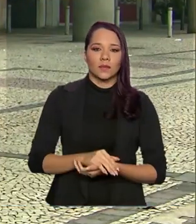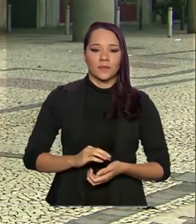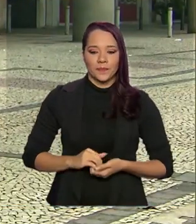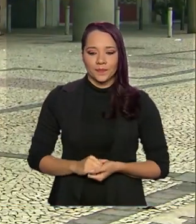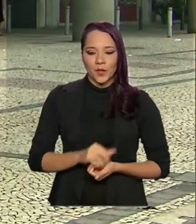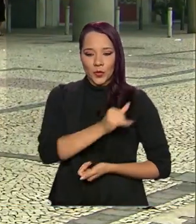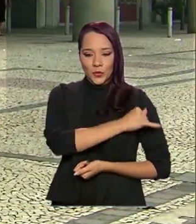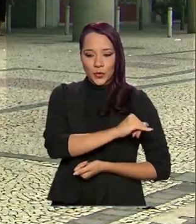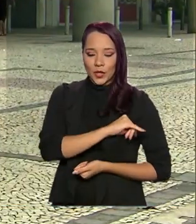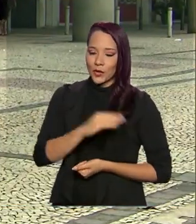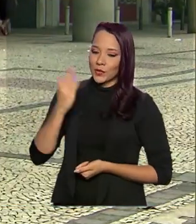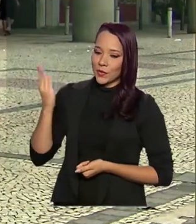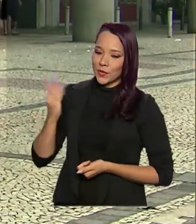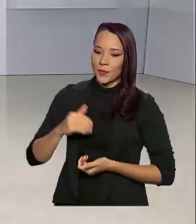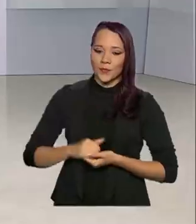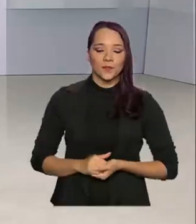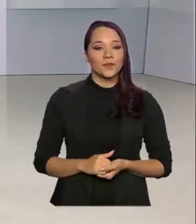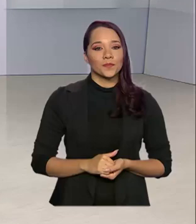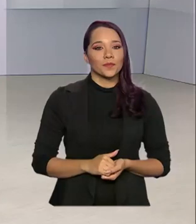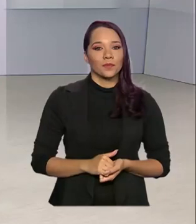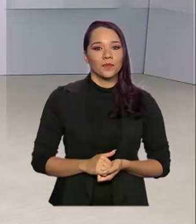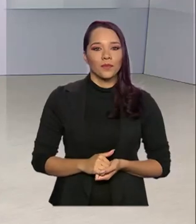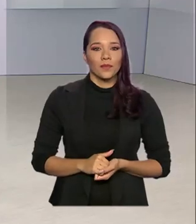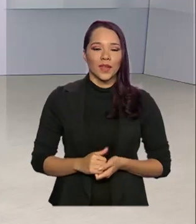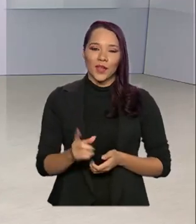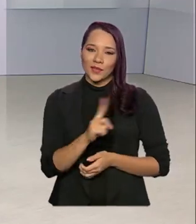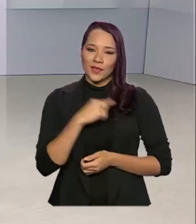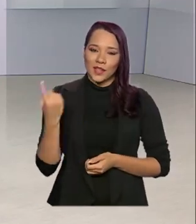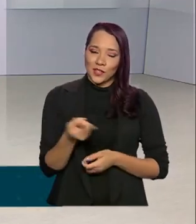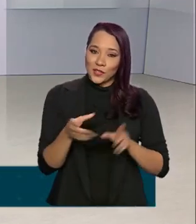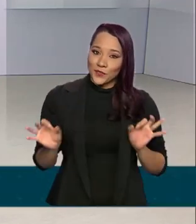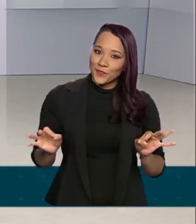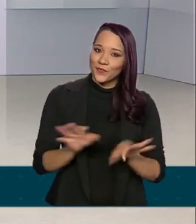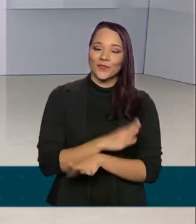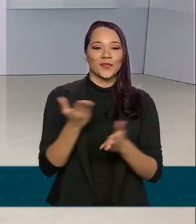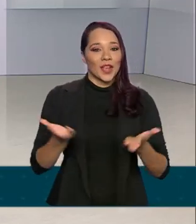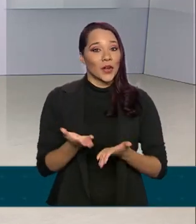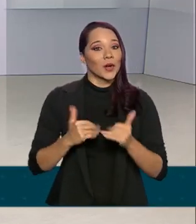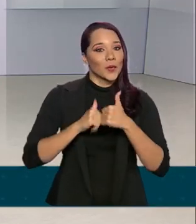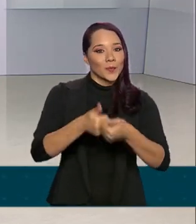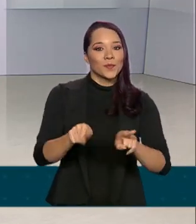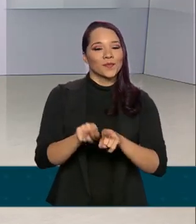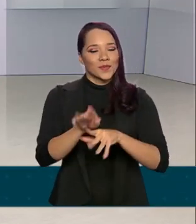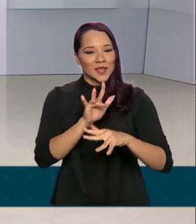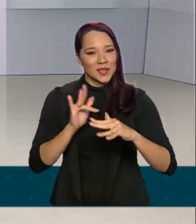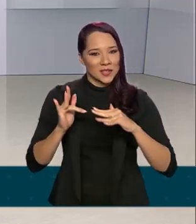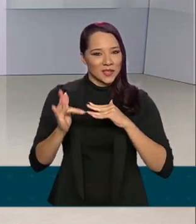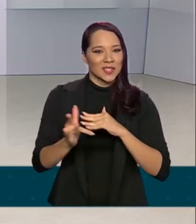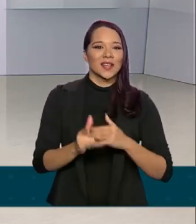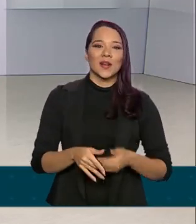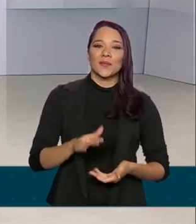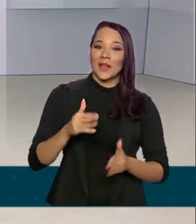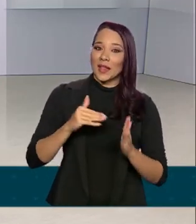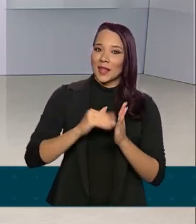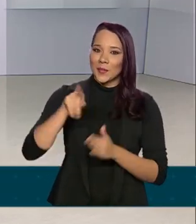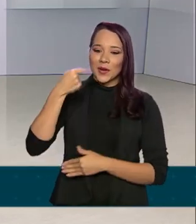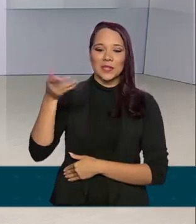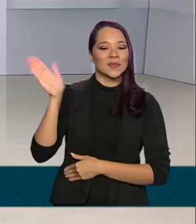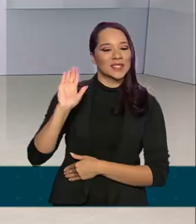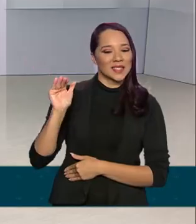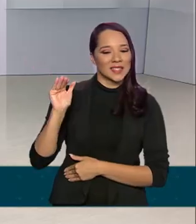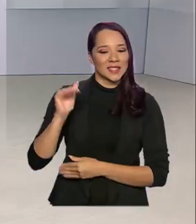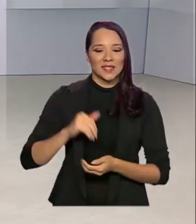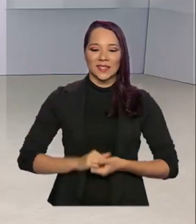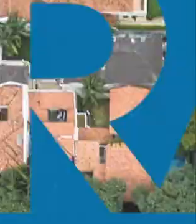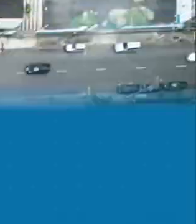Cláudia Boiunga para o Governo Agora. A gente fica por aqui e nos acompanhe também nas redes sociais. Até a próxima. Tchau,